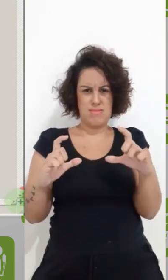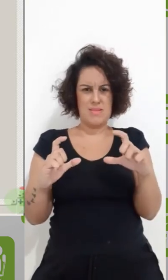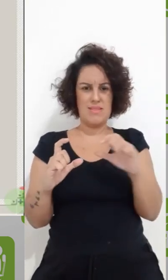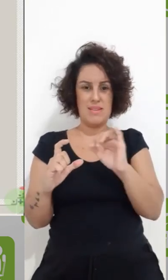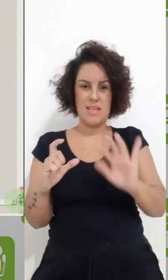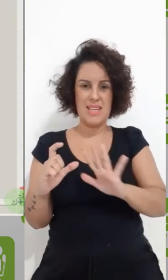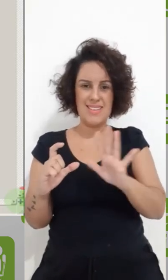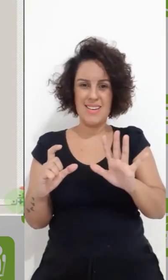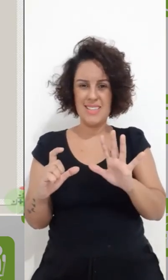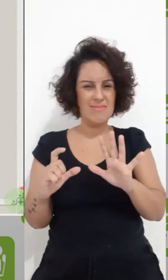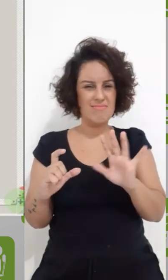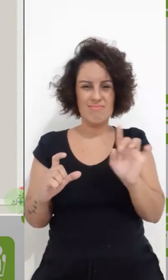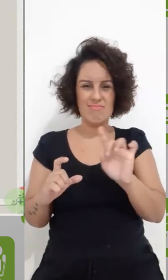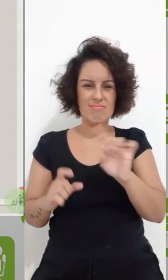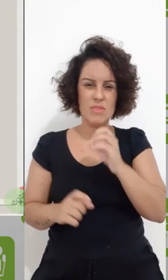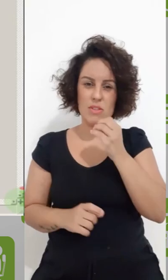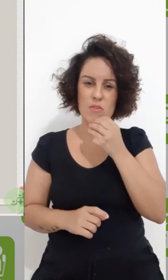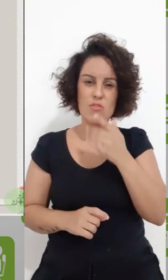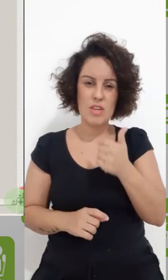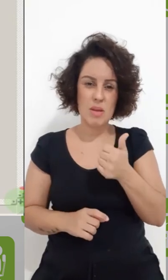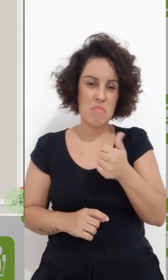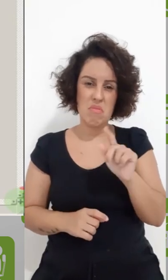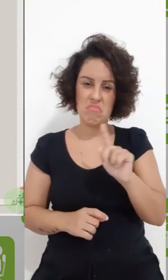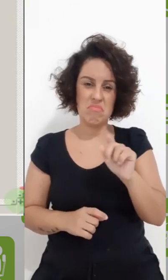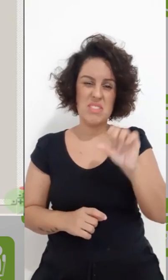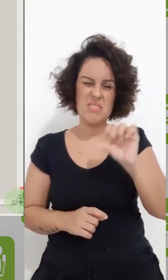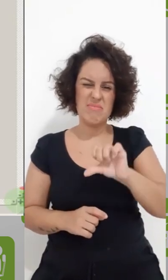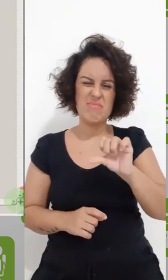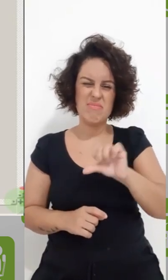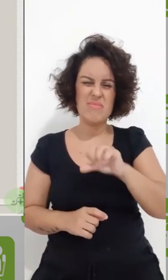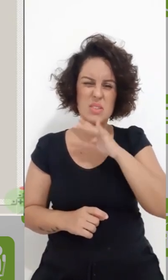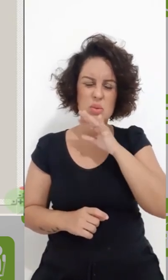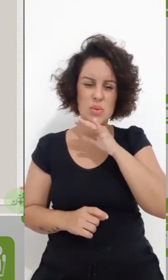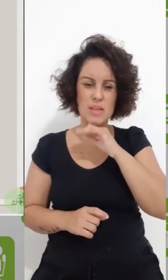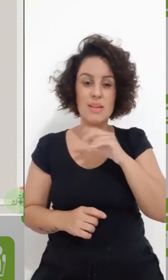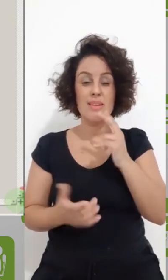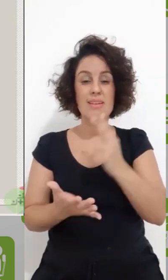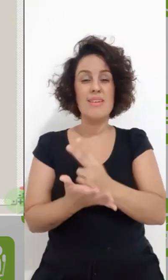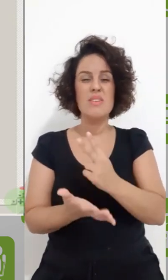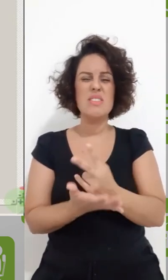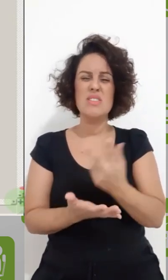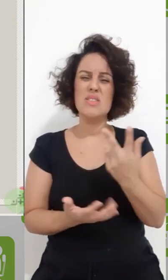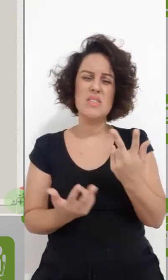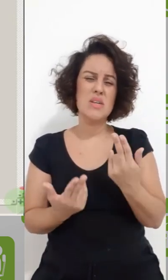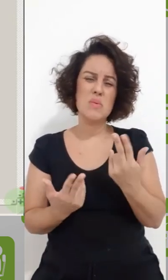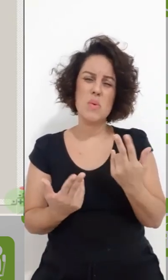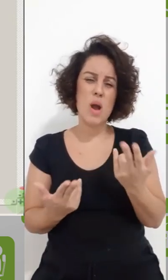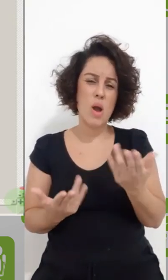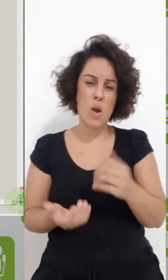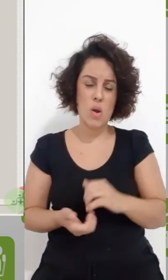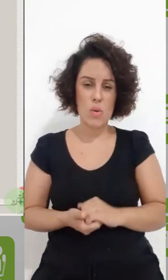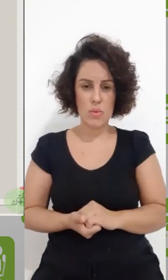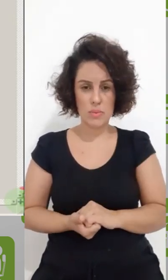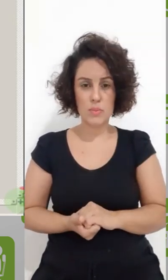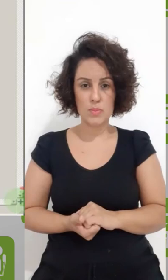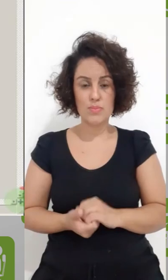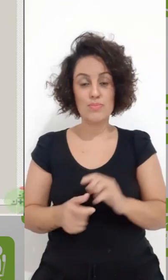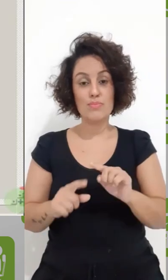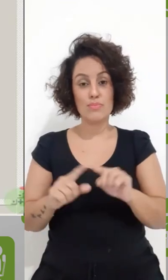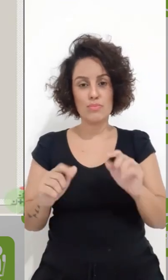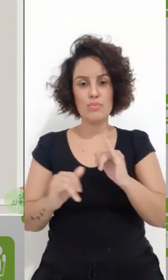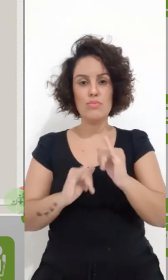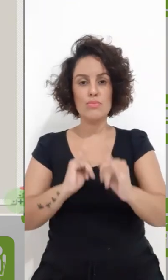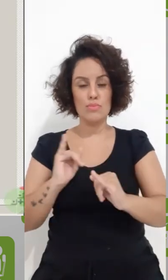pixels. Aqui, está vendo, eu aumentei, mas parece que a minha foto não mudou, ela continua a mesma coisa.